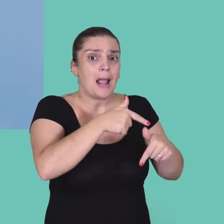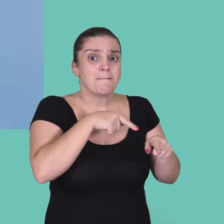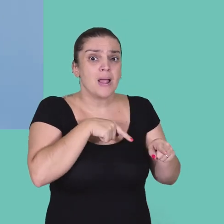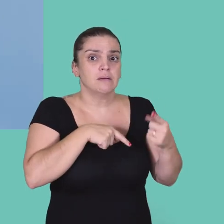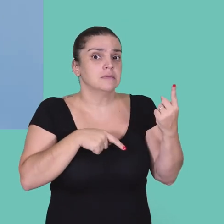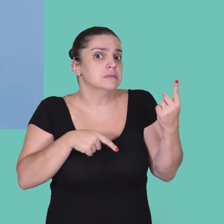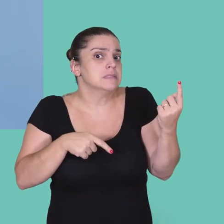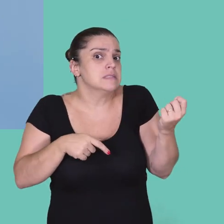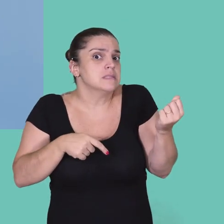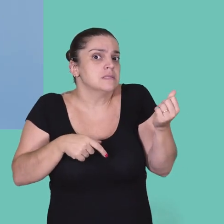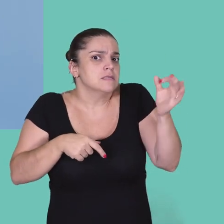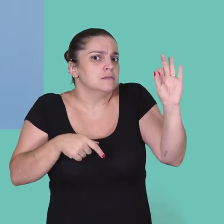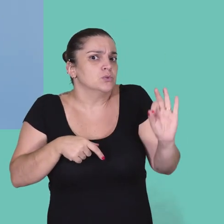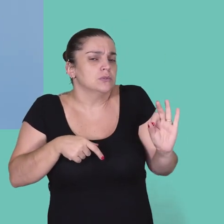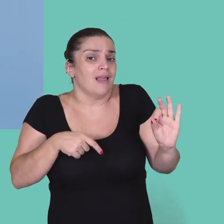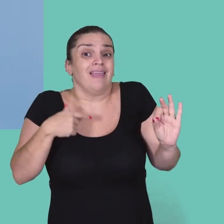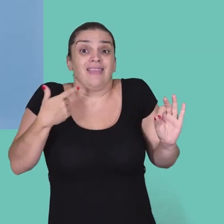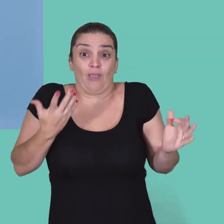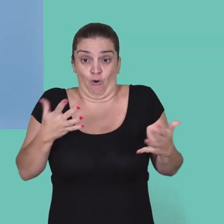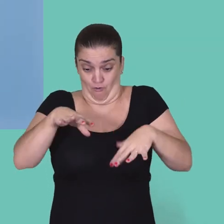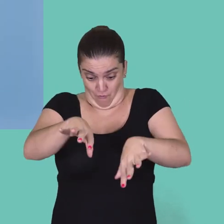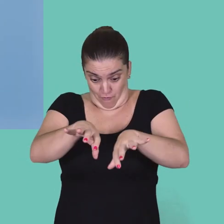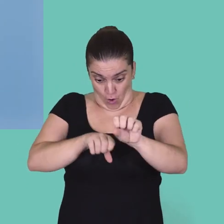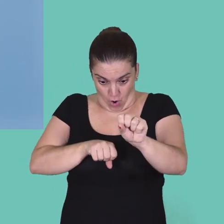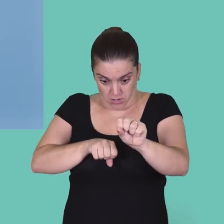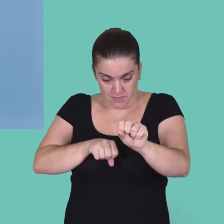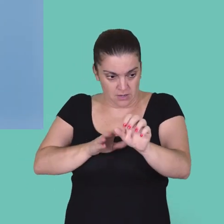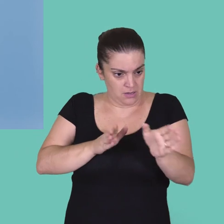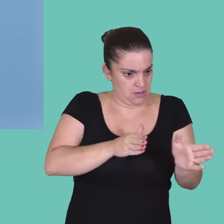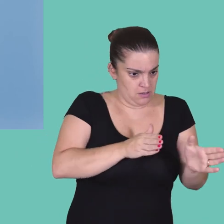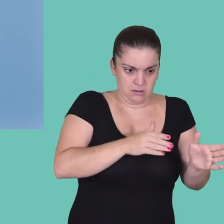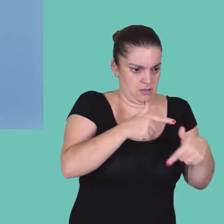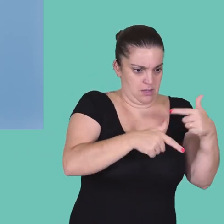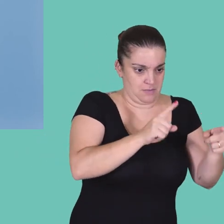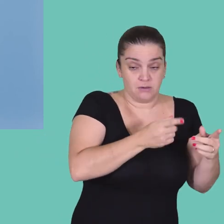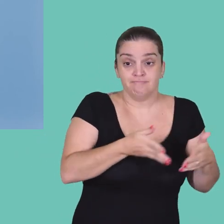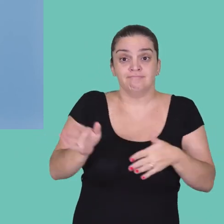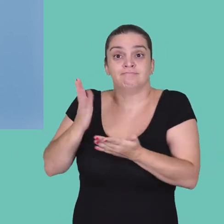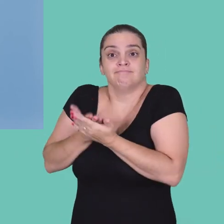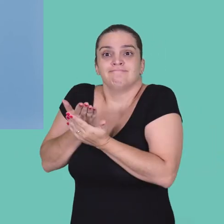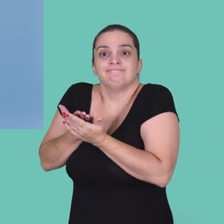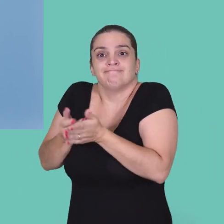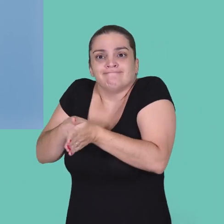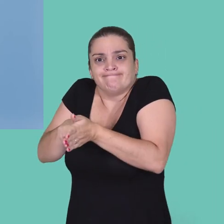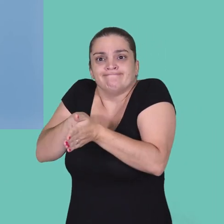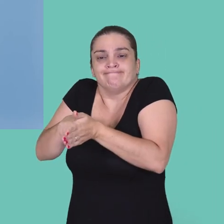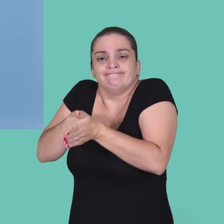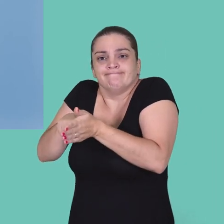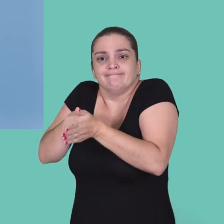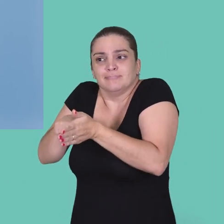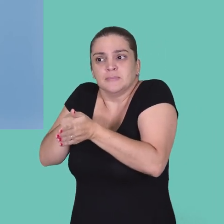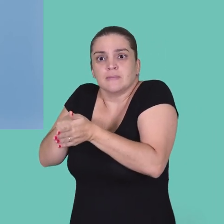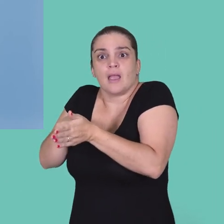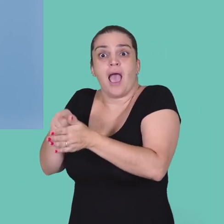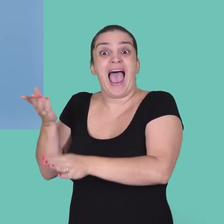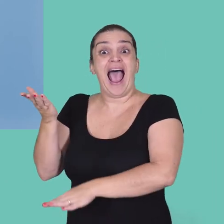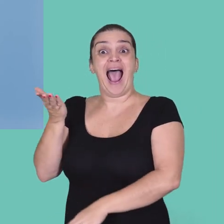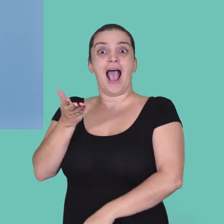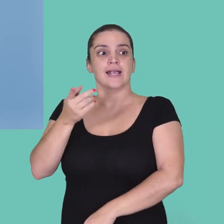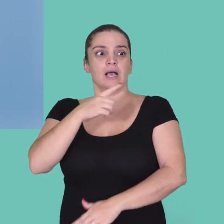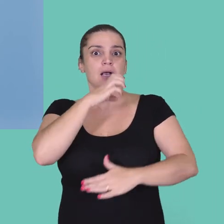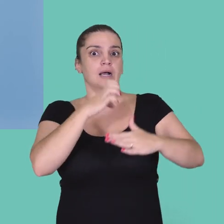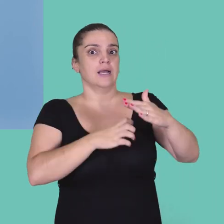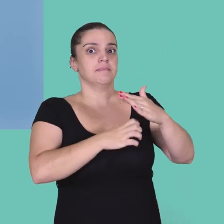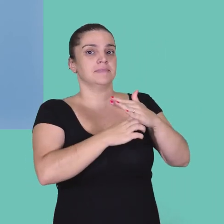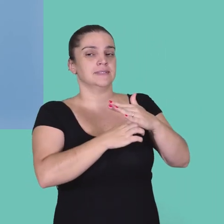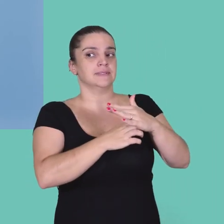trabalho, elas não chegam a 16%. Ou seja, as mulheres se formam e vão ou fazer outra coisa, ou vão ir para a pós-graduação. Quando